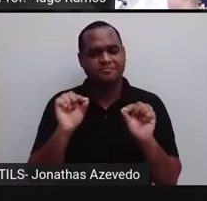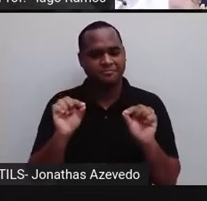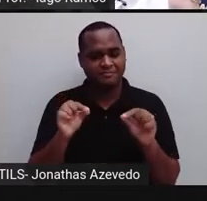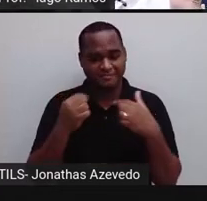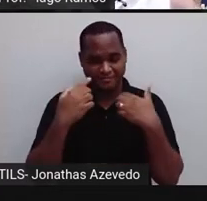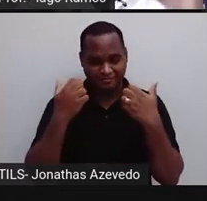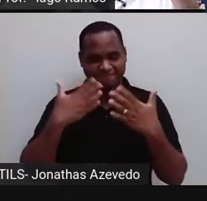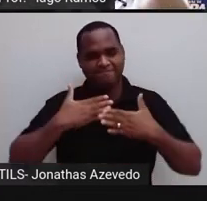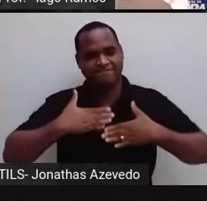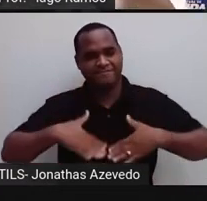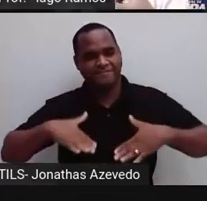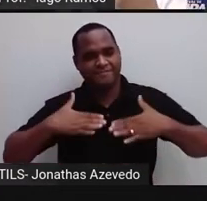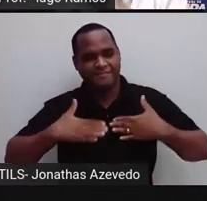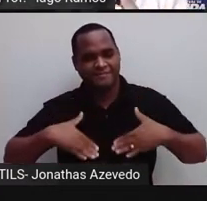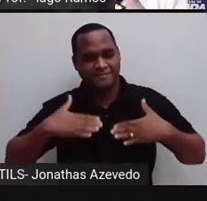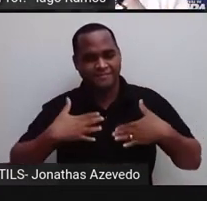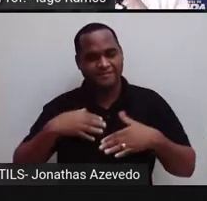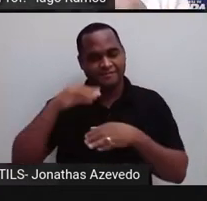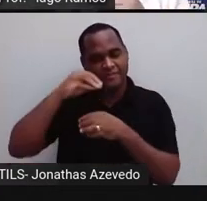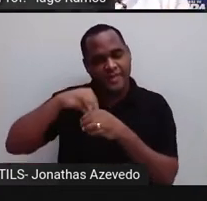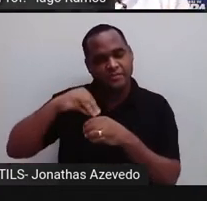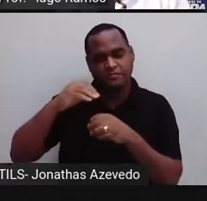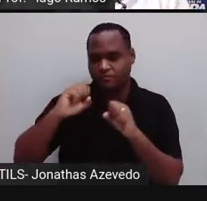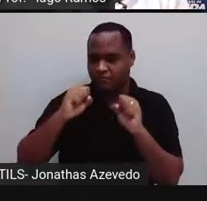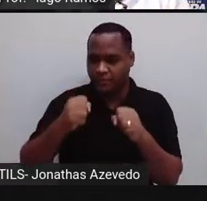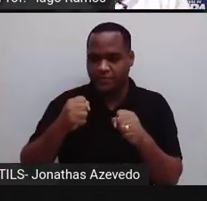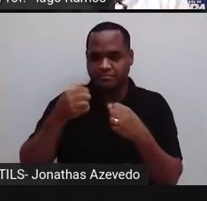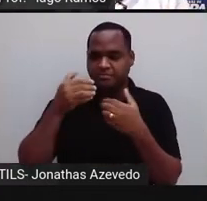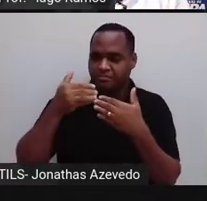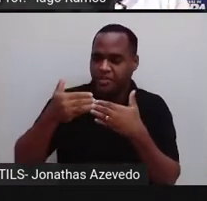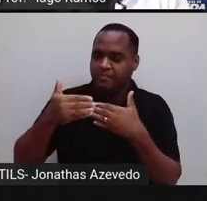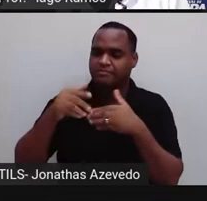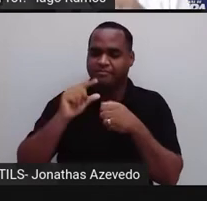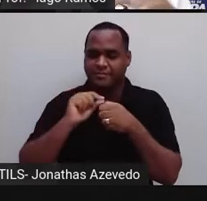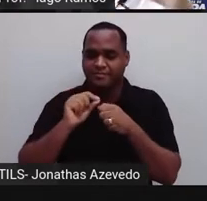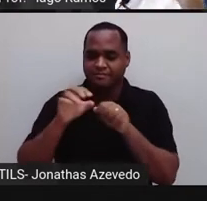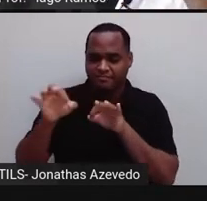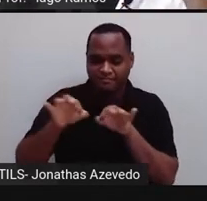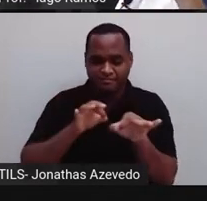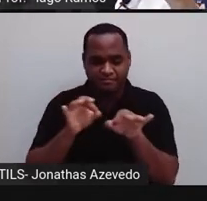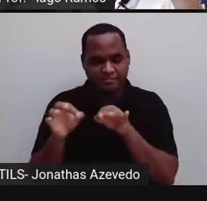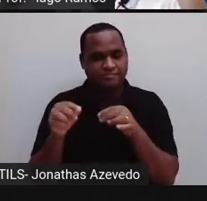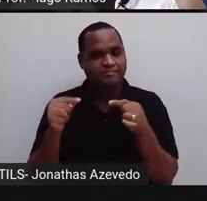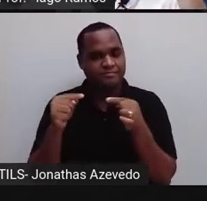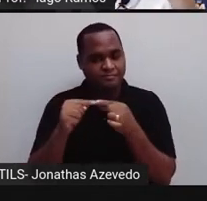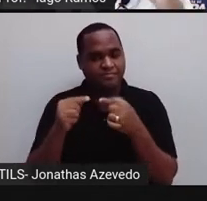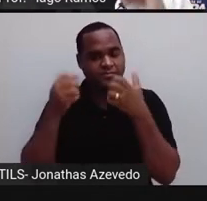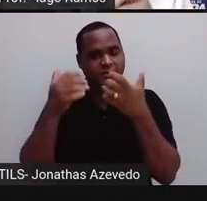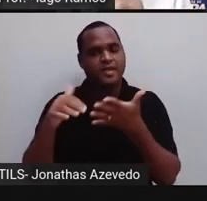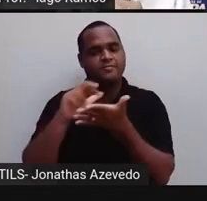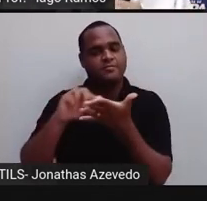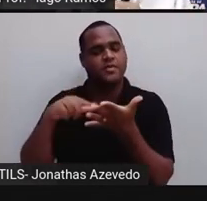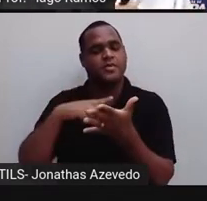devagar dentro do que a gente for fazendo aqui, a gente vai organizando as coisas, beleza?